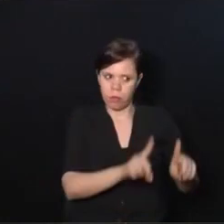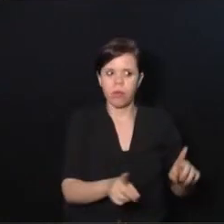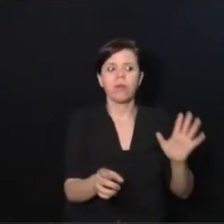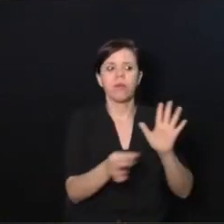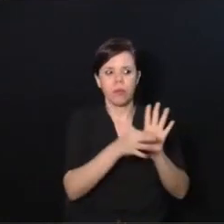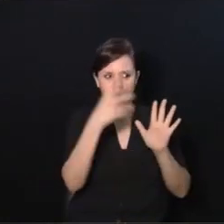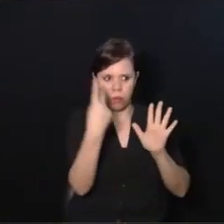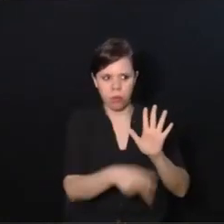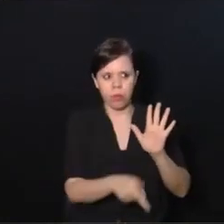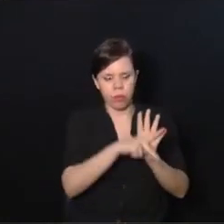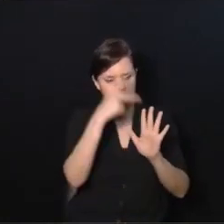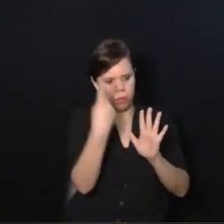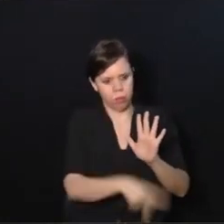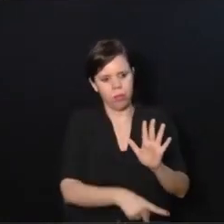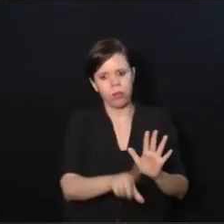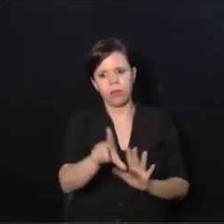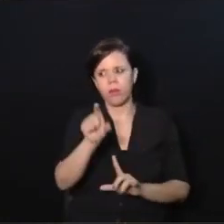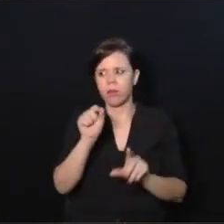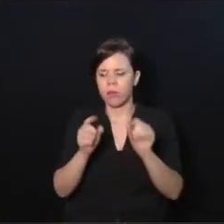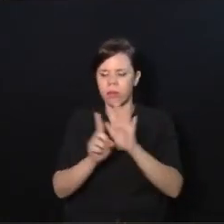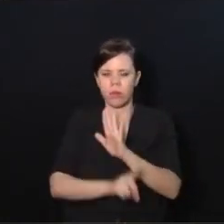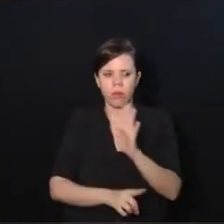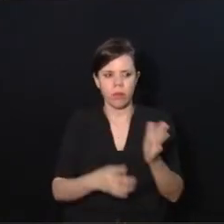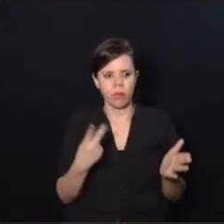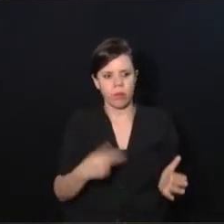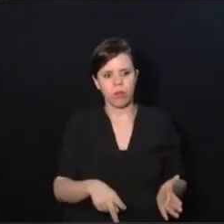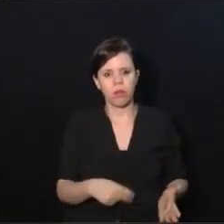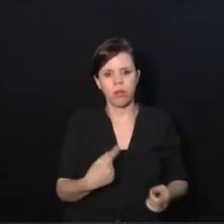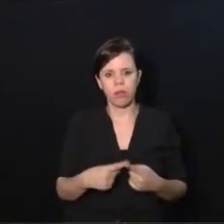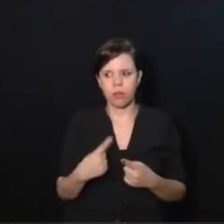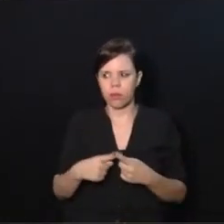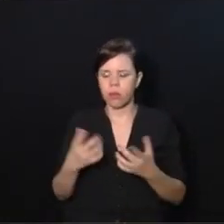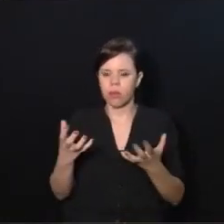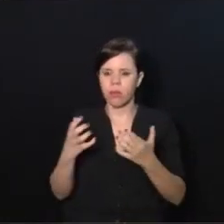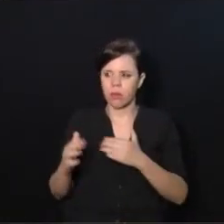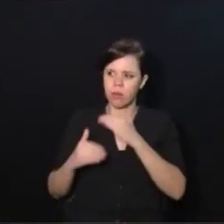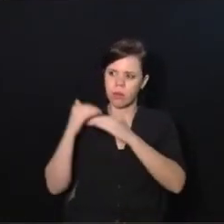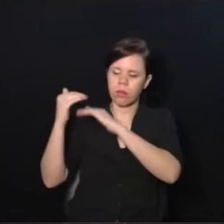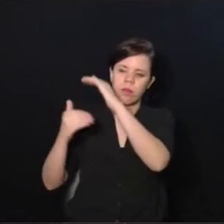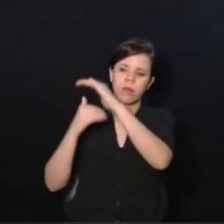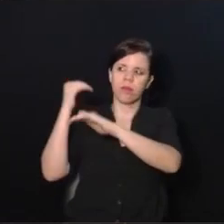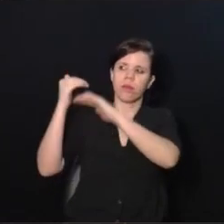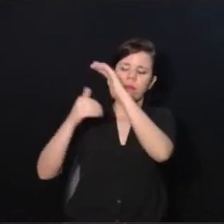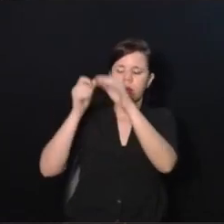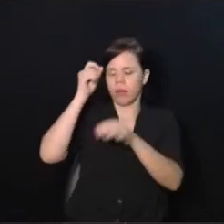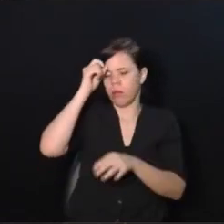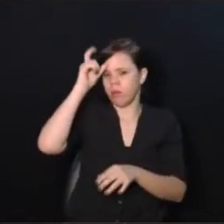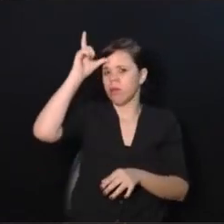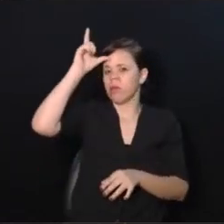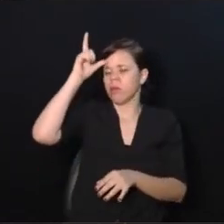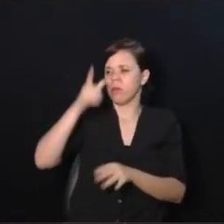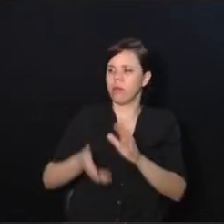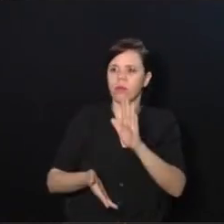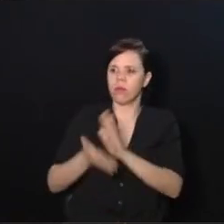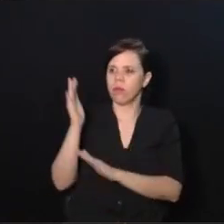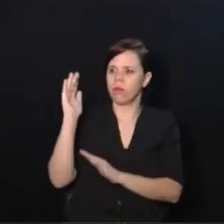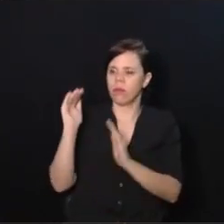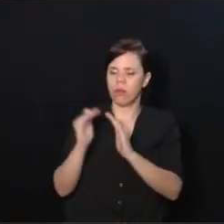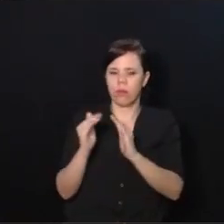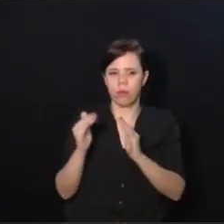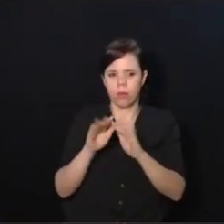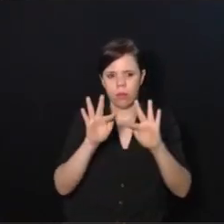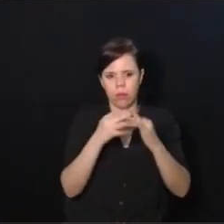escolha, e por que não, ela tem que ter o direito de querer crescer, se desenvolver, sair de casa, ter